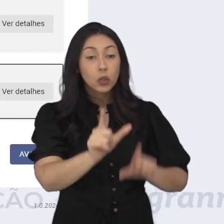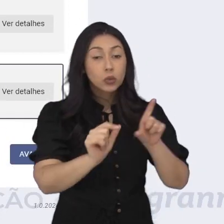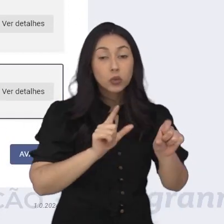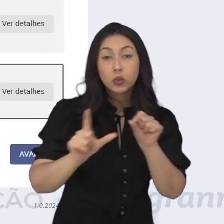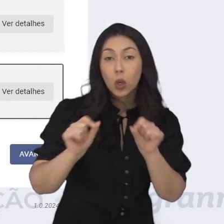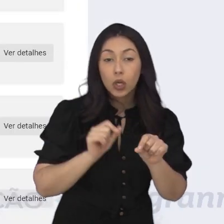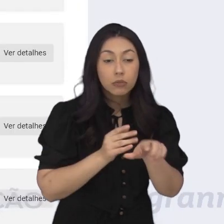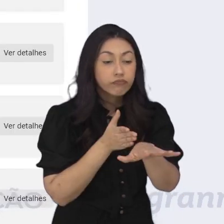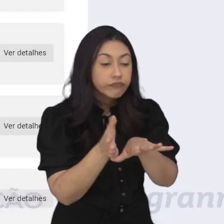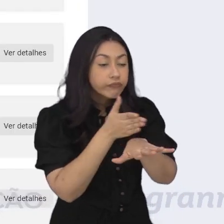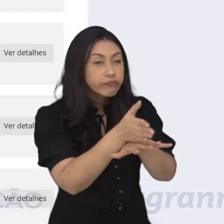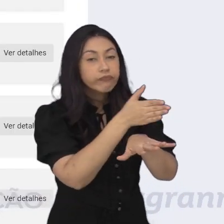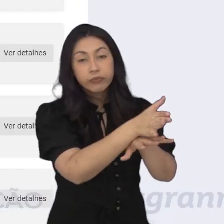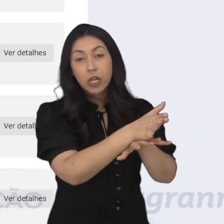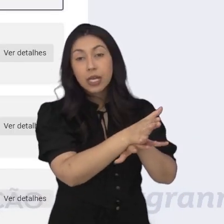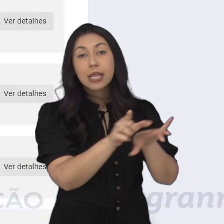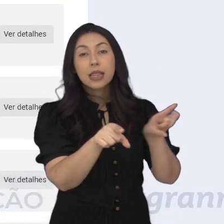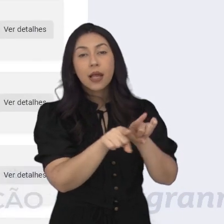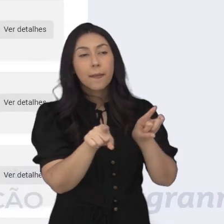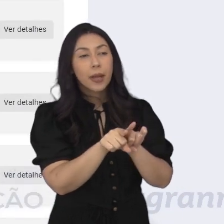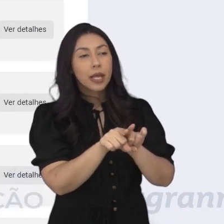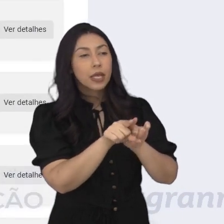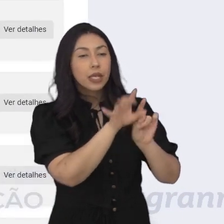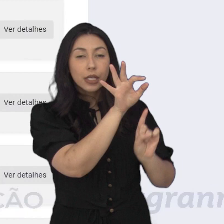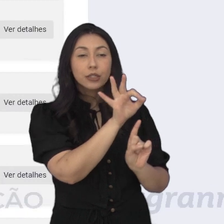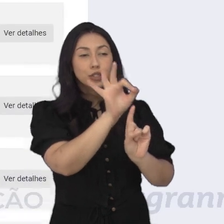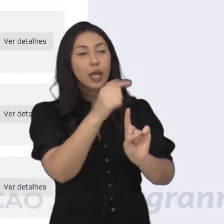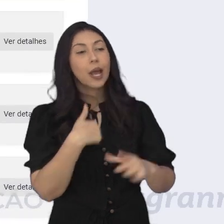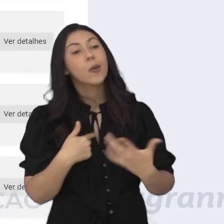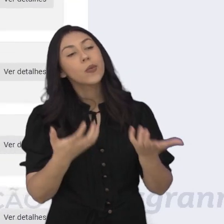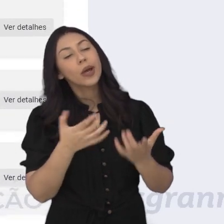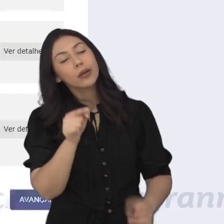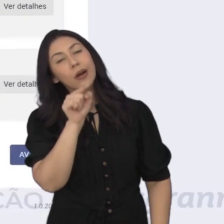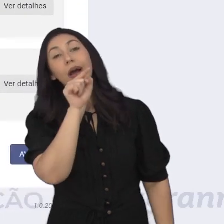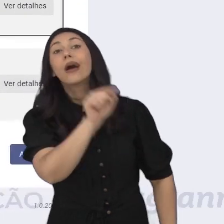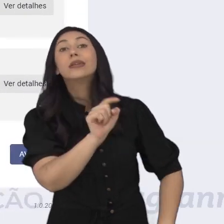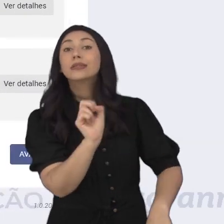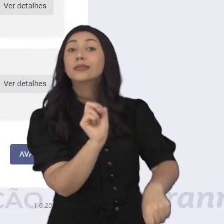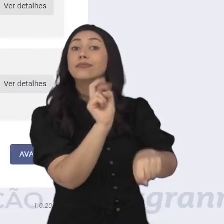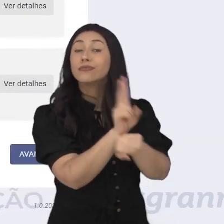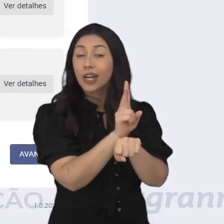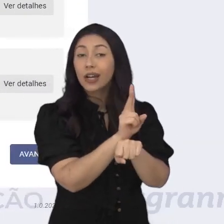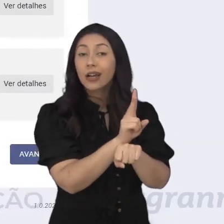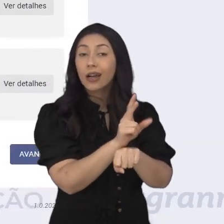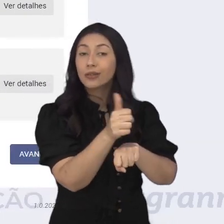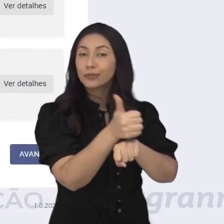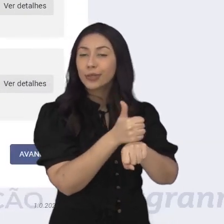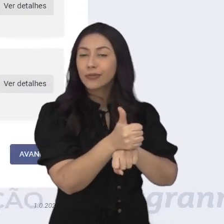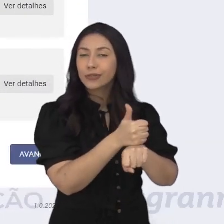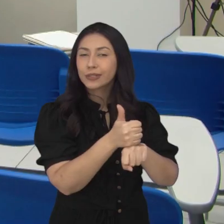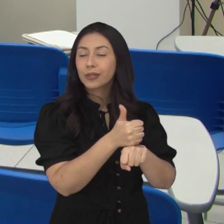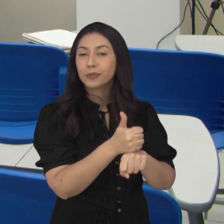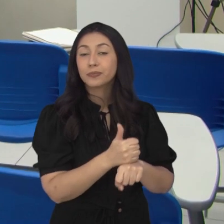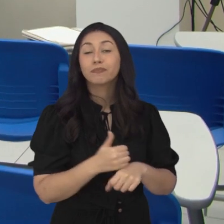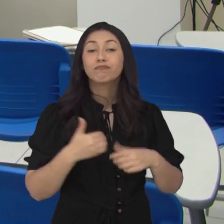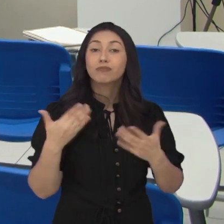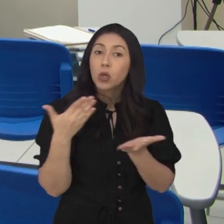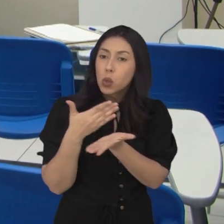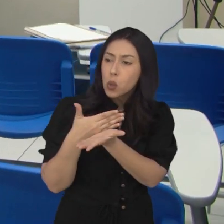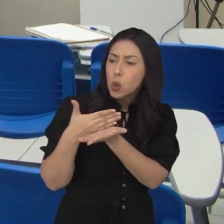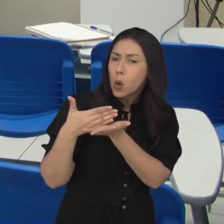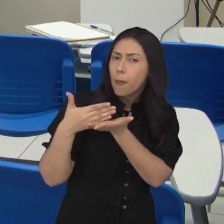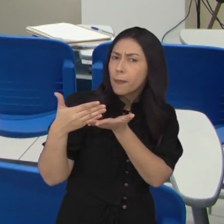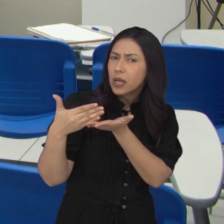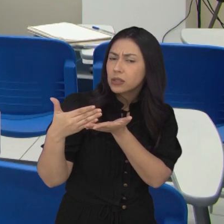um bloco temático e indica o cargo e carreira que deseja seguir por ordem de preferência. Desde o